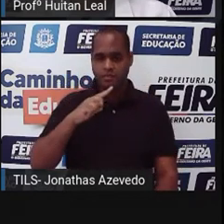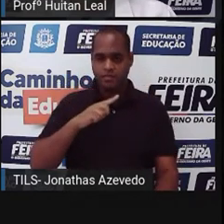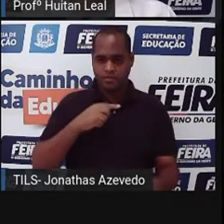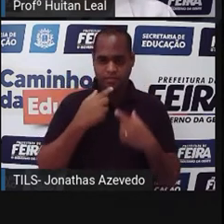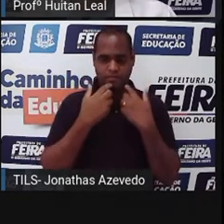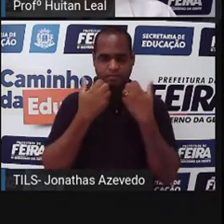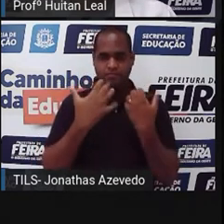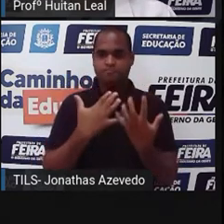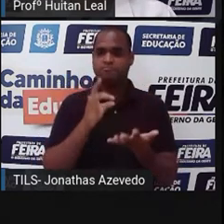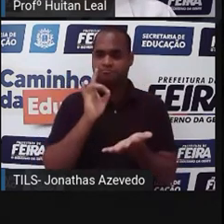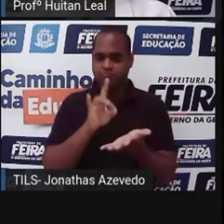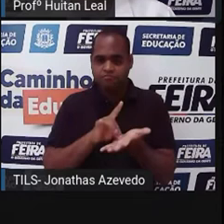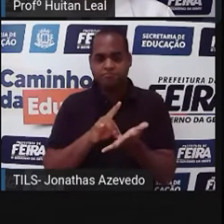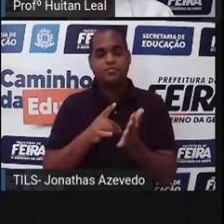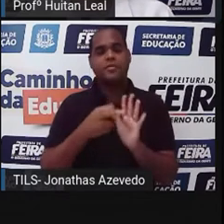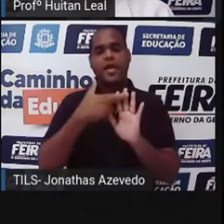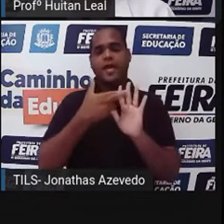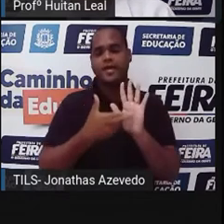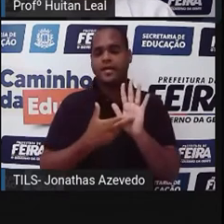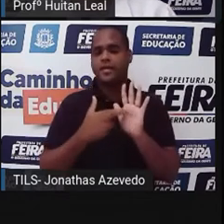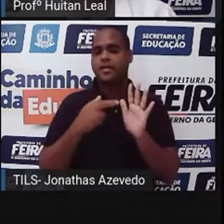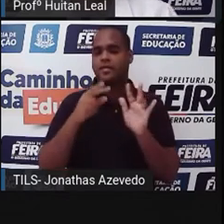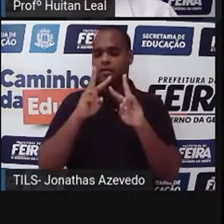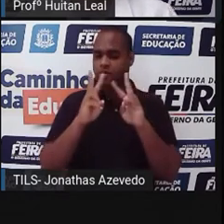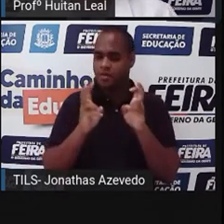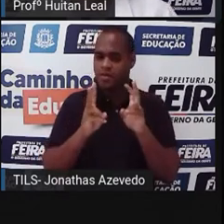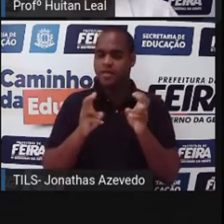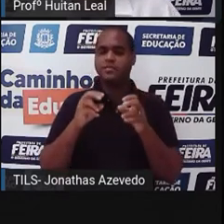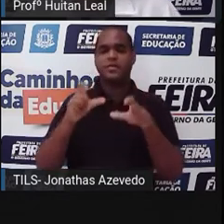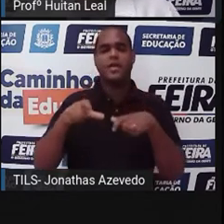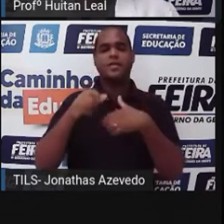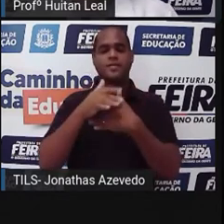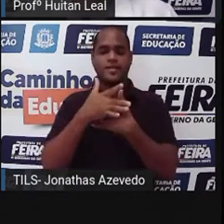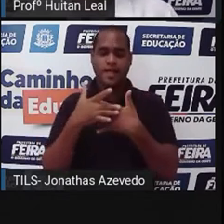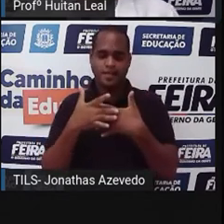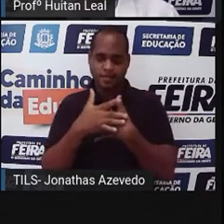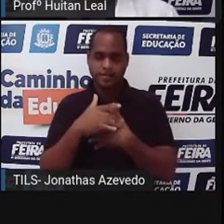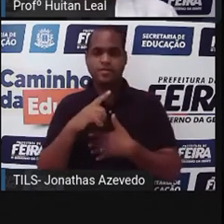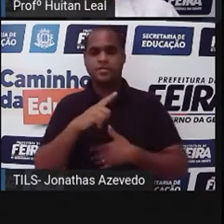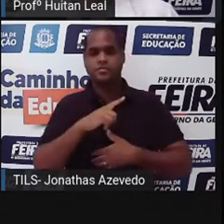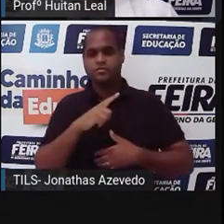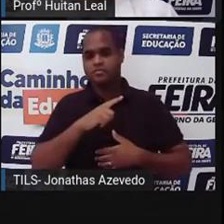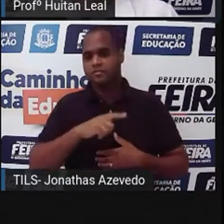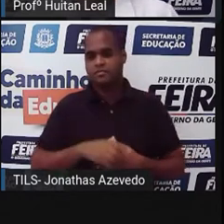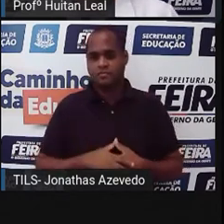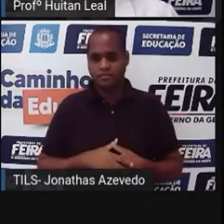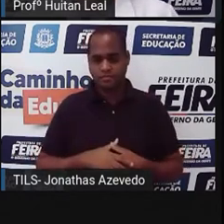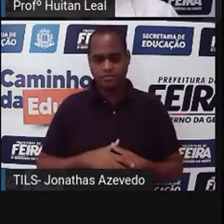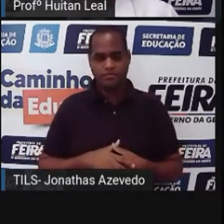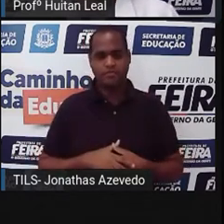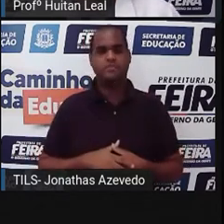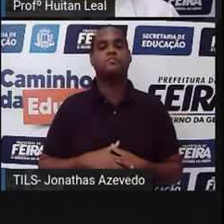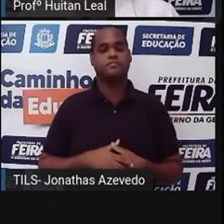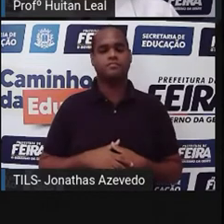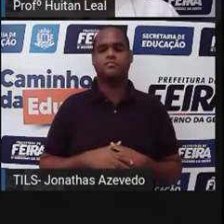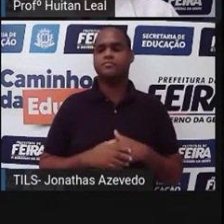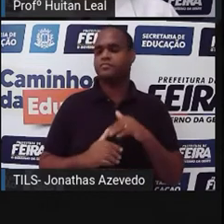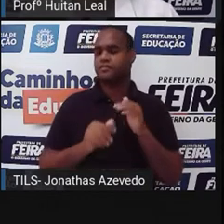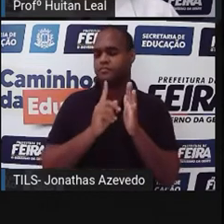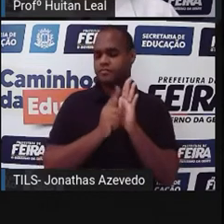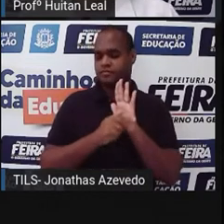regra, um tema vinculado ao cotidiano das cidades. Olha, será que a gente pode considerar a crônica um gênero textual